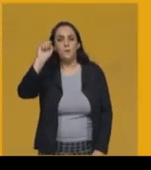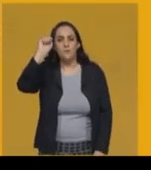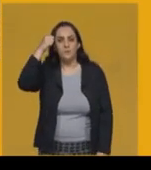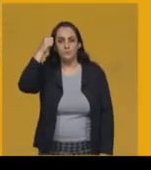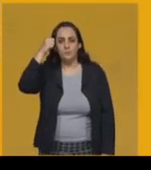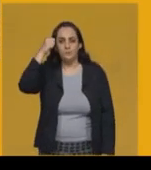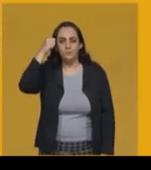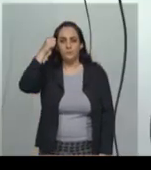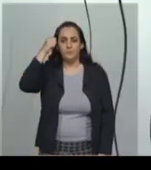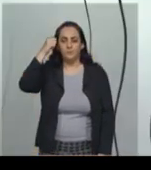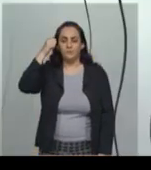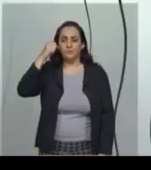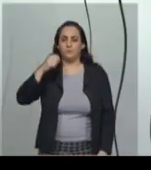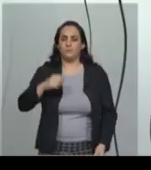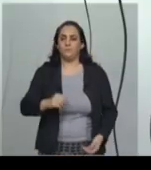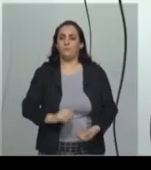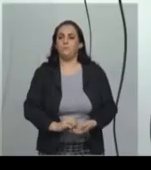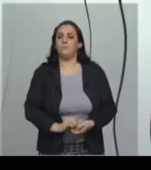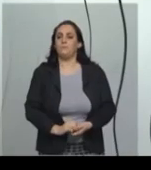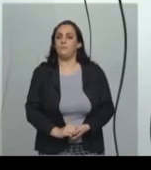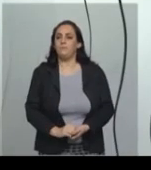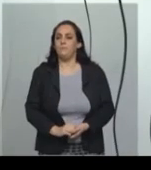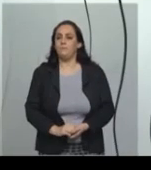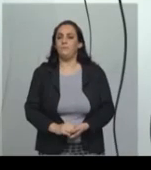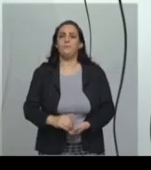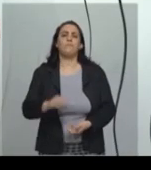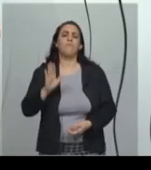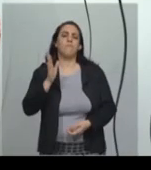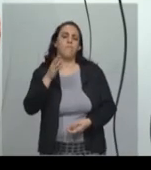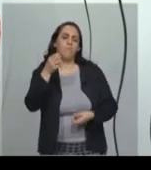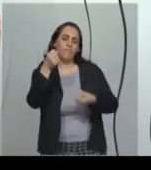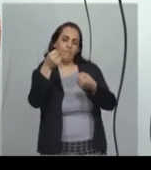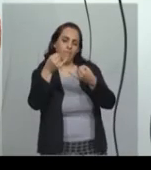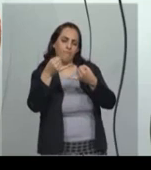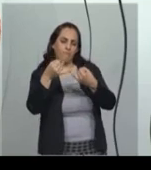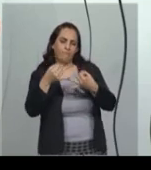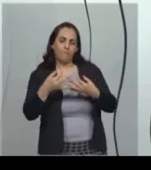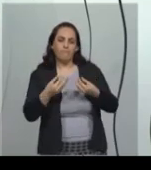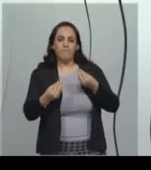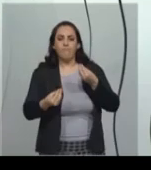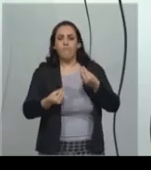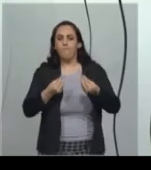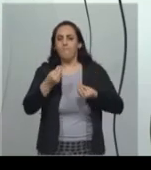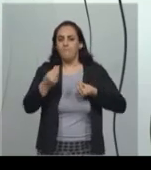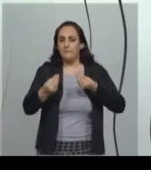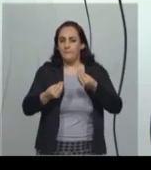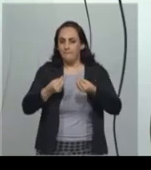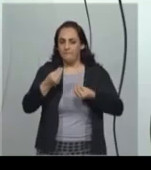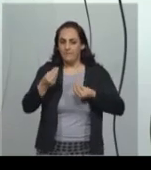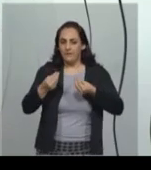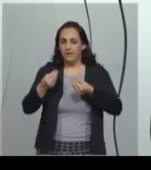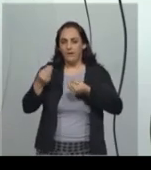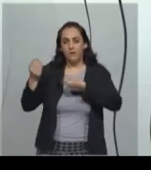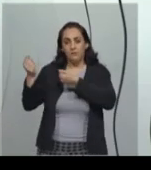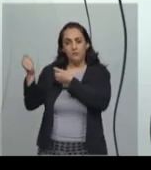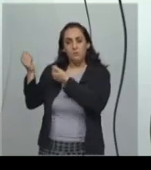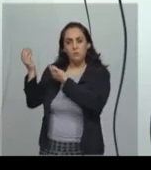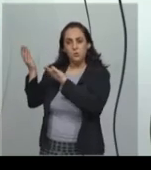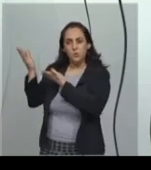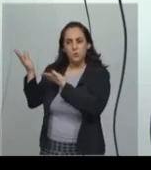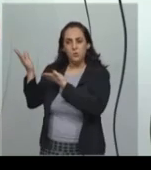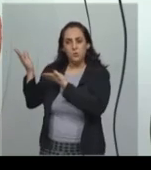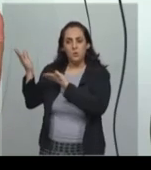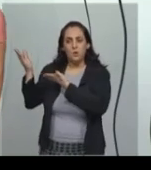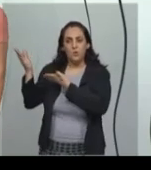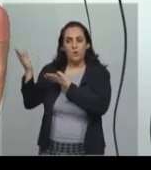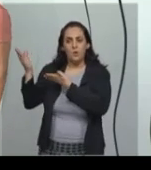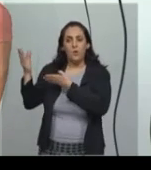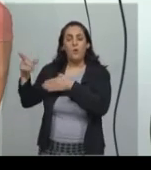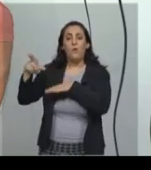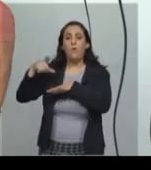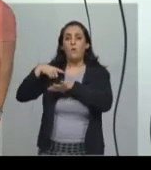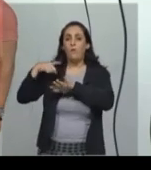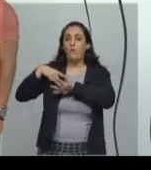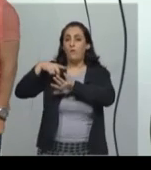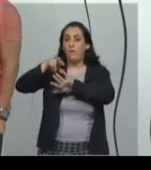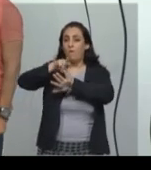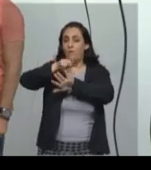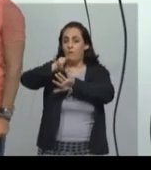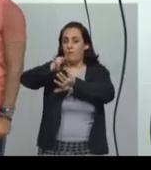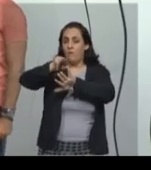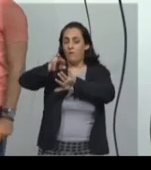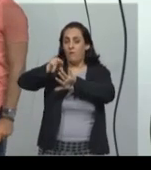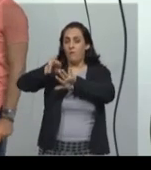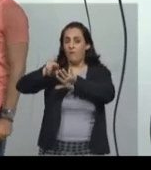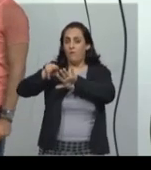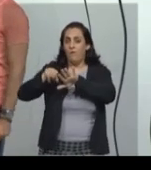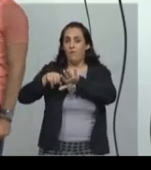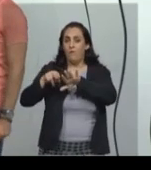como que essa cidade, esse município, desculpa, ele é composto por várias